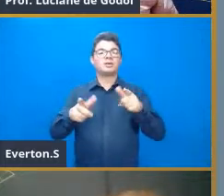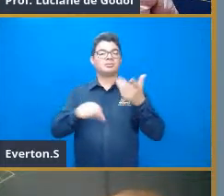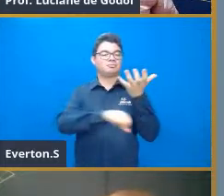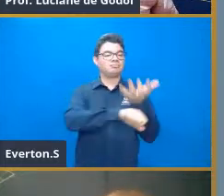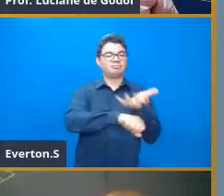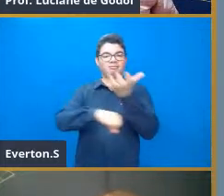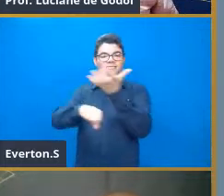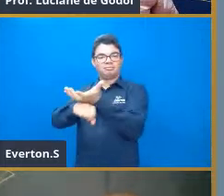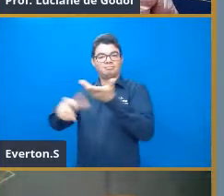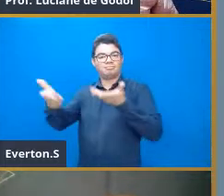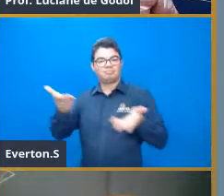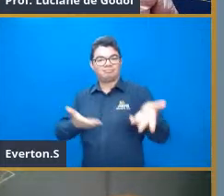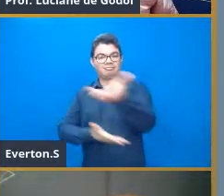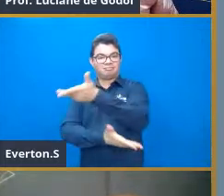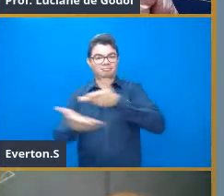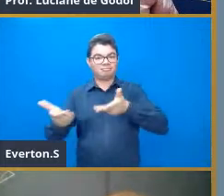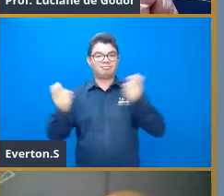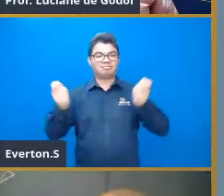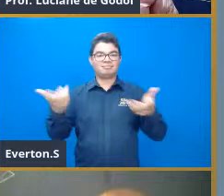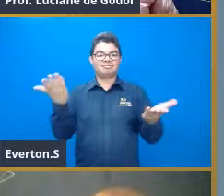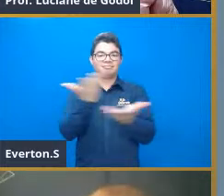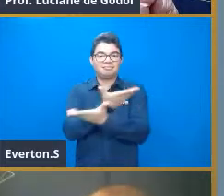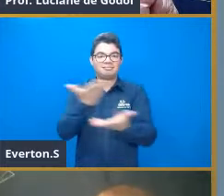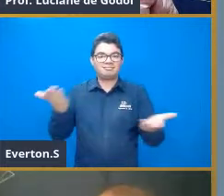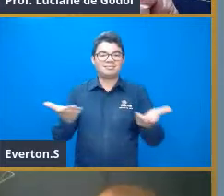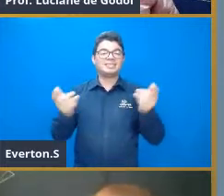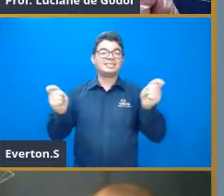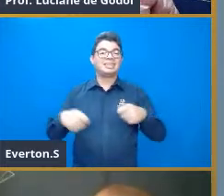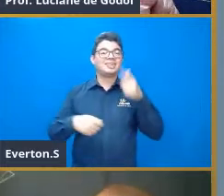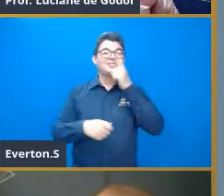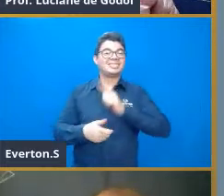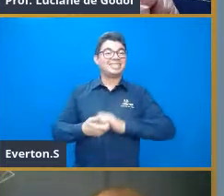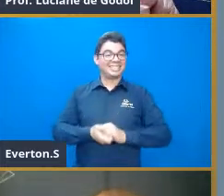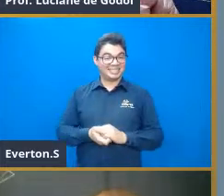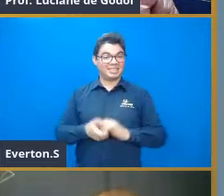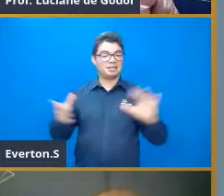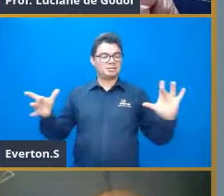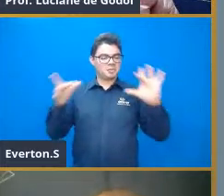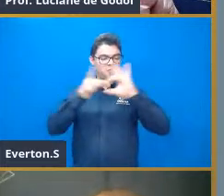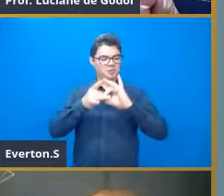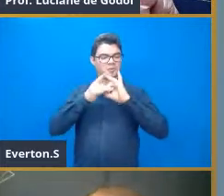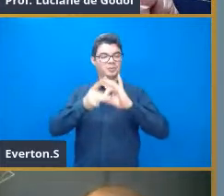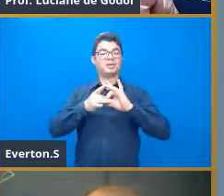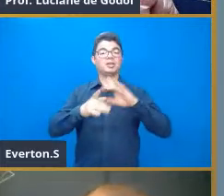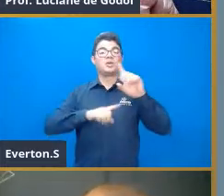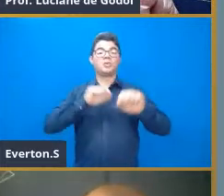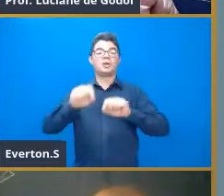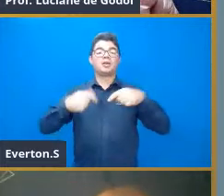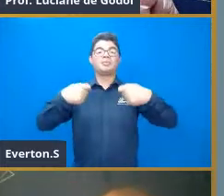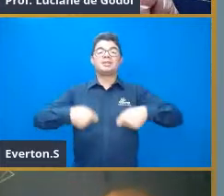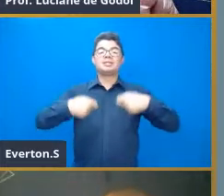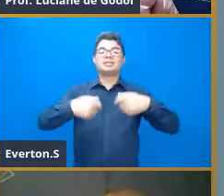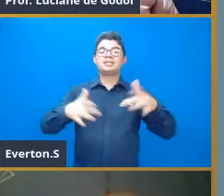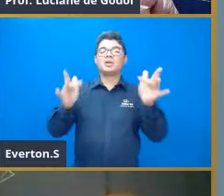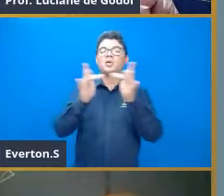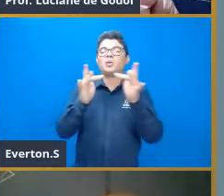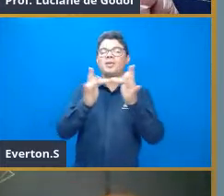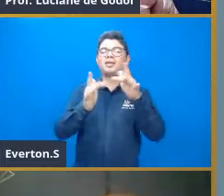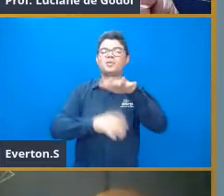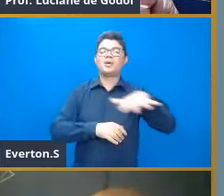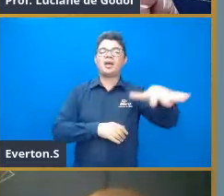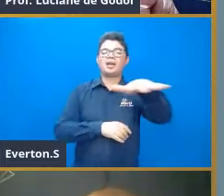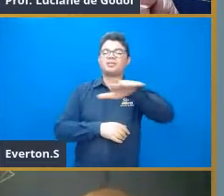transdisciplinares, são hiper-megadisciplinares, né? Então, a gente precisa estar em contato com outras áreas.